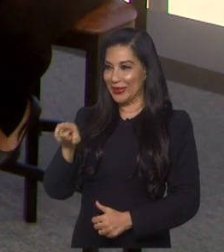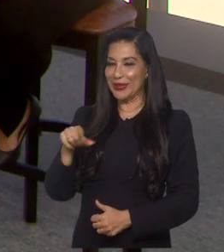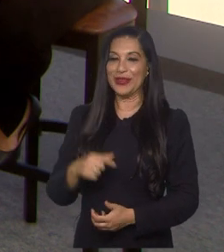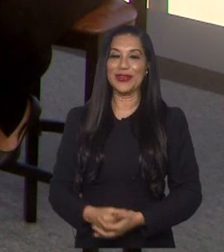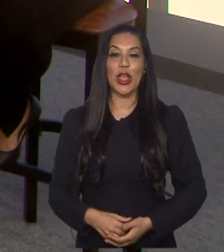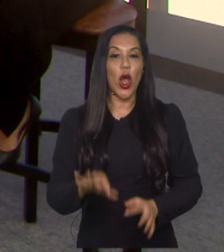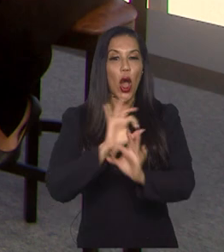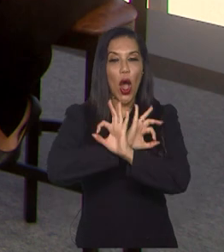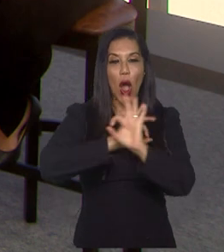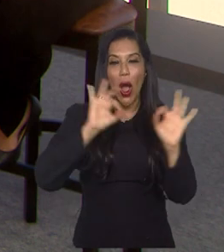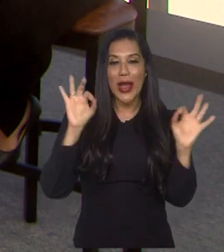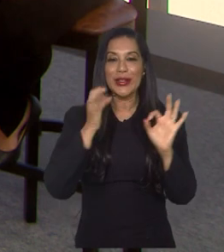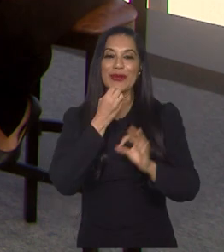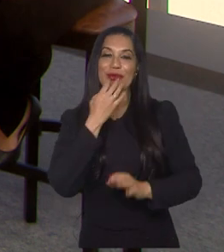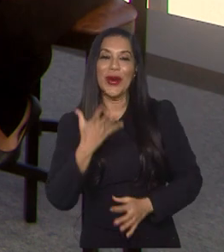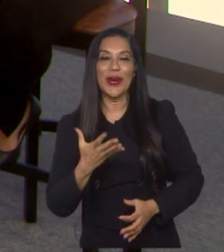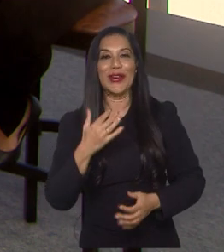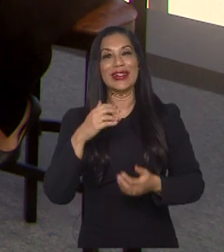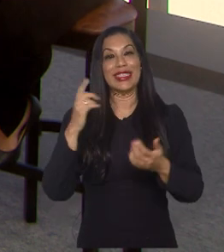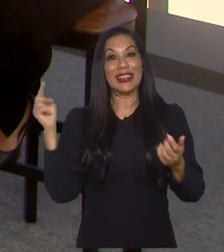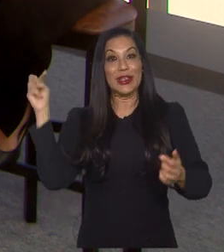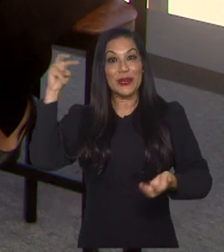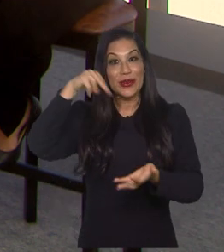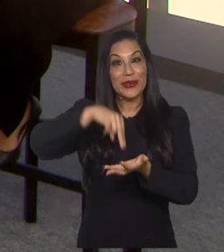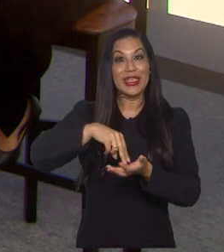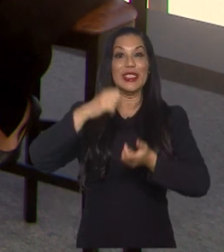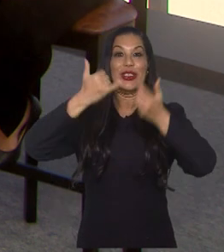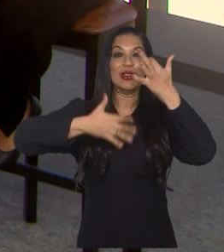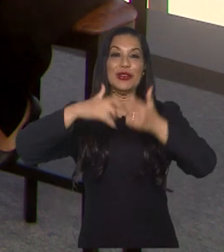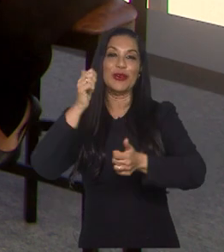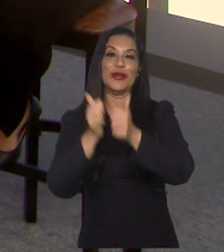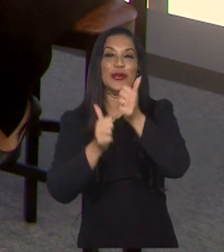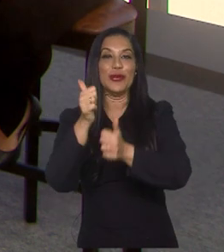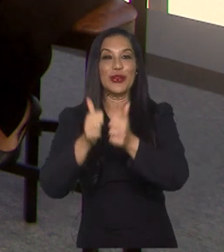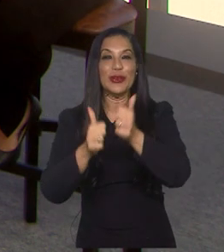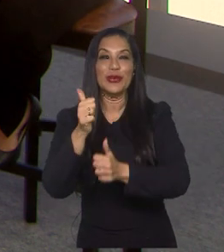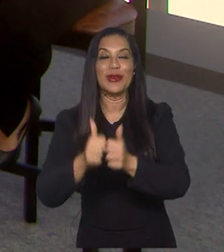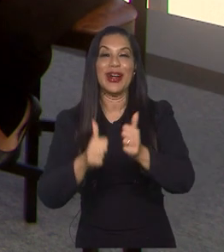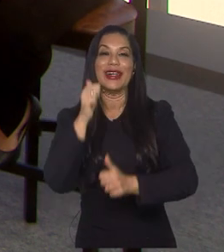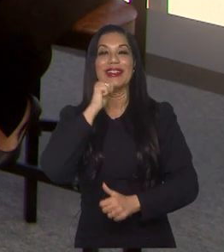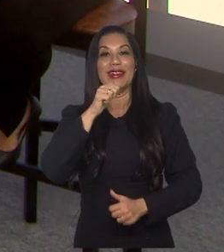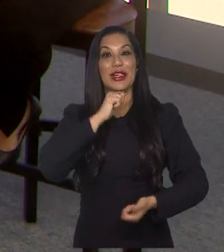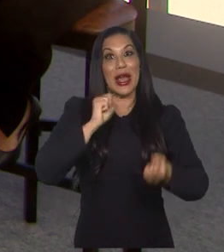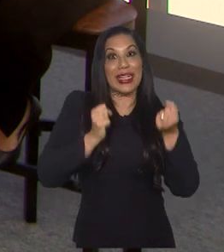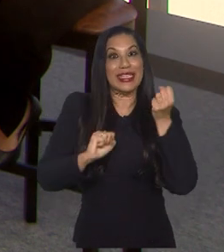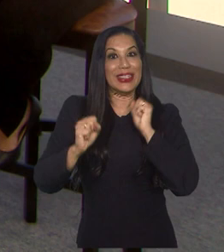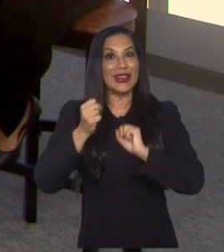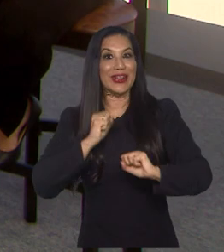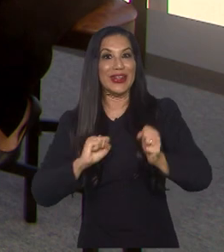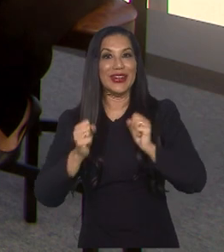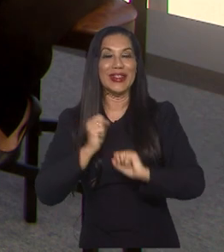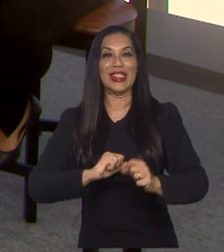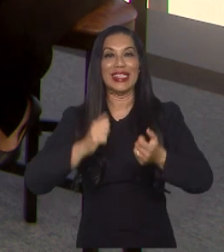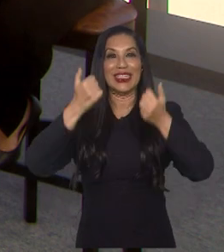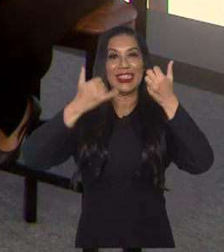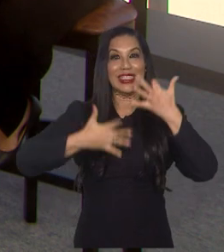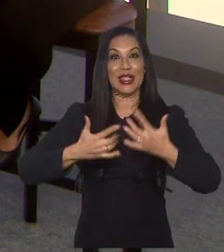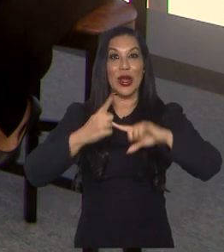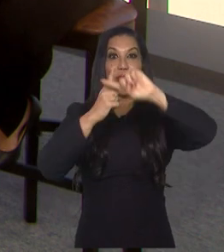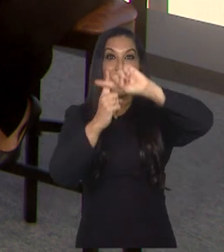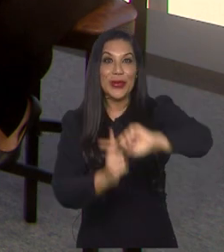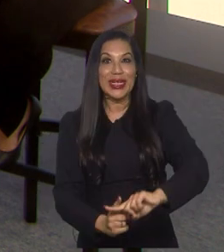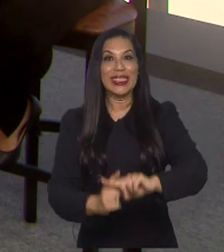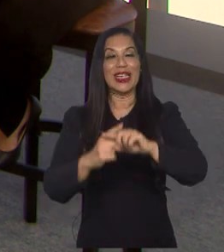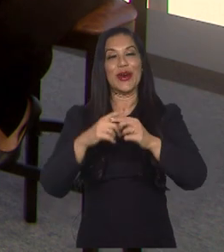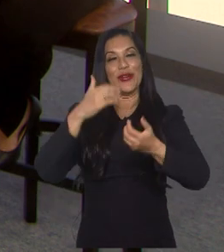Tudo ótimo, muito bom estar aqui falando de futebol feminino, de Copa Feminina. Estou muito ansioso para o início dessa competição e bora